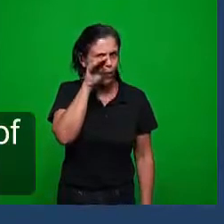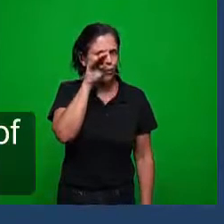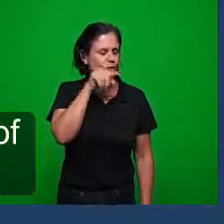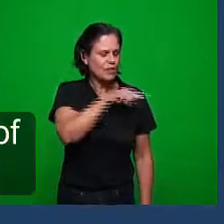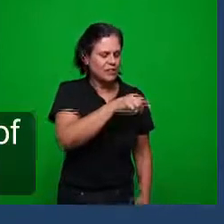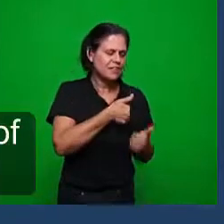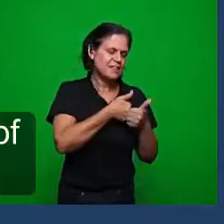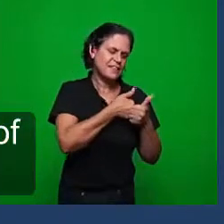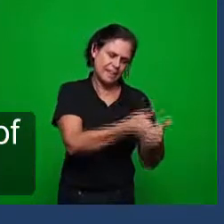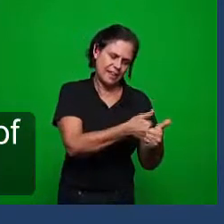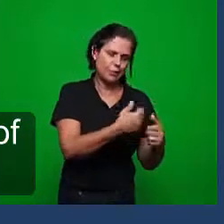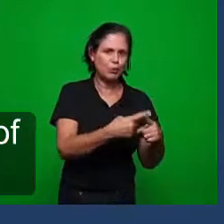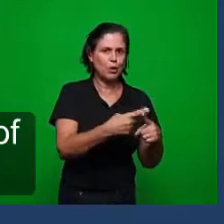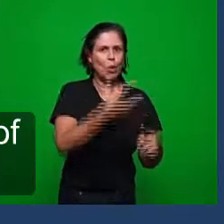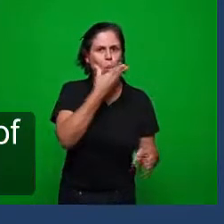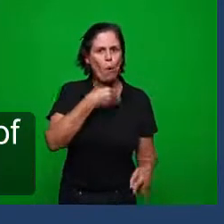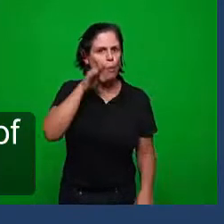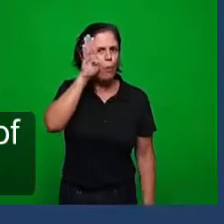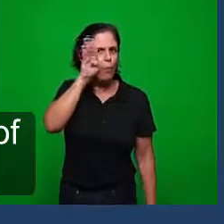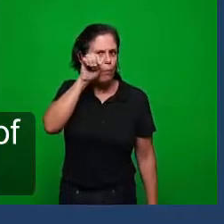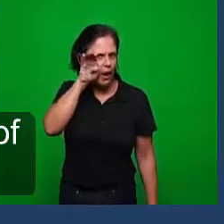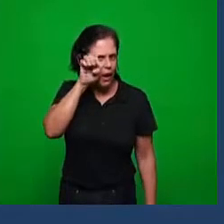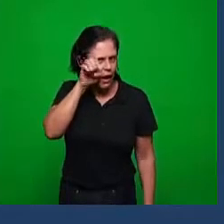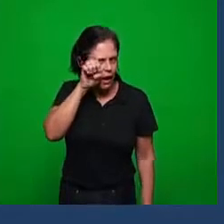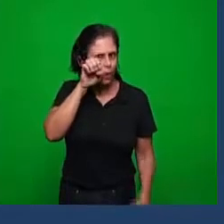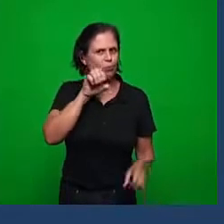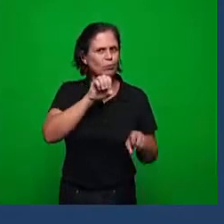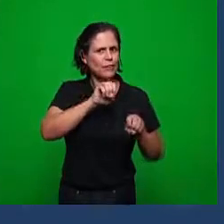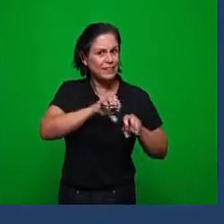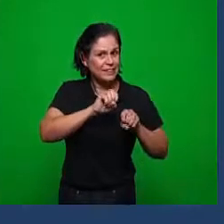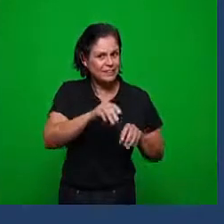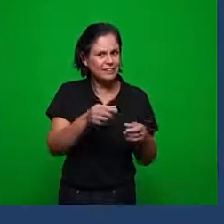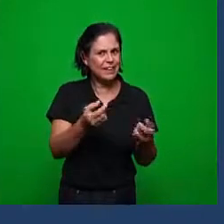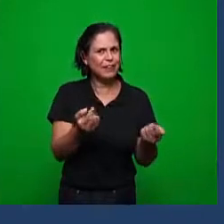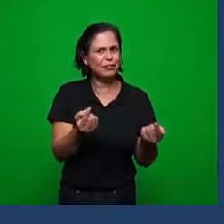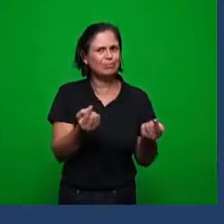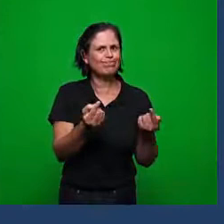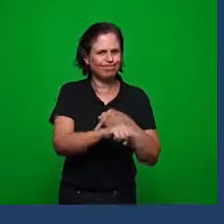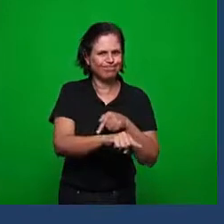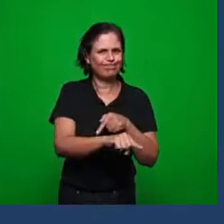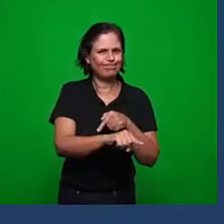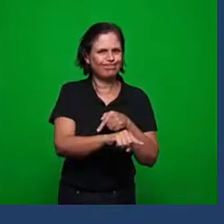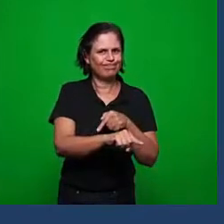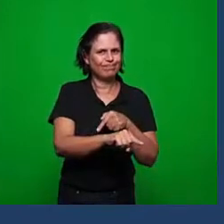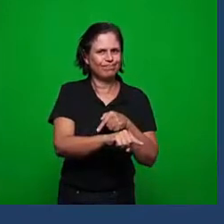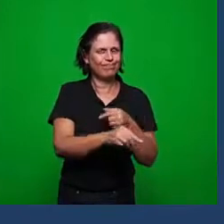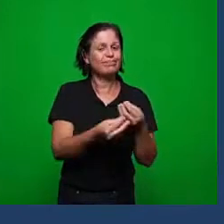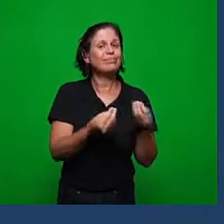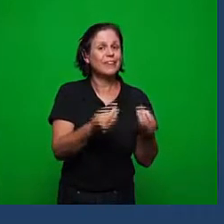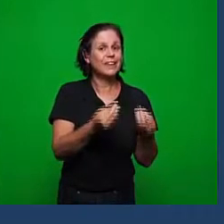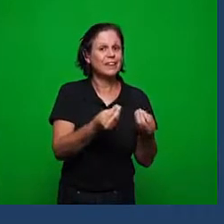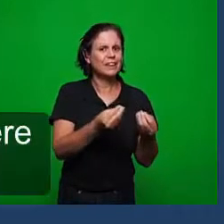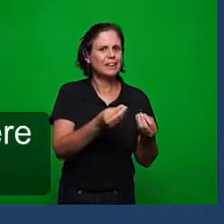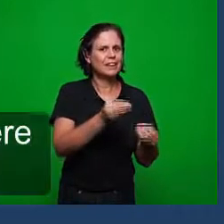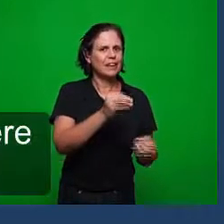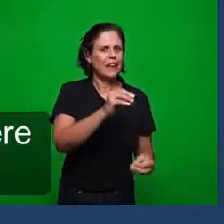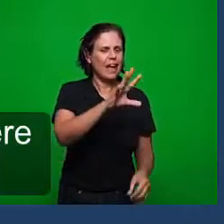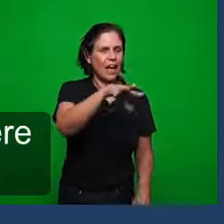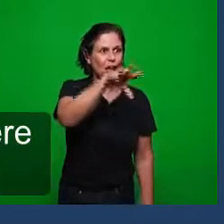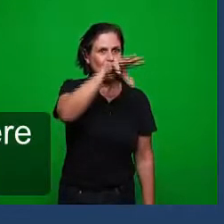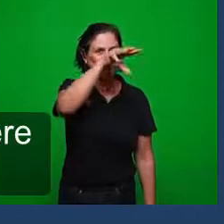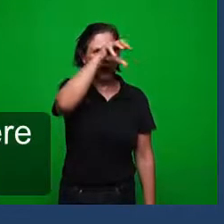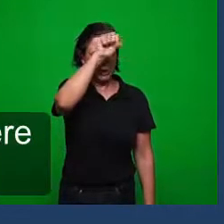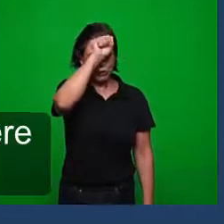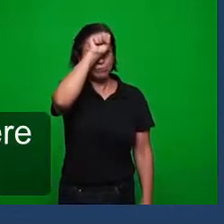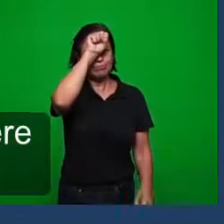a lançar tropeços diante dos filhos de israel para que comecem dos sacrifícios da idolatria e se